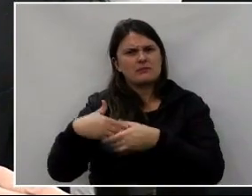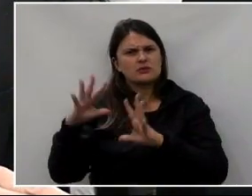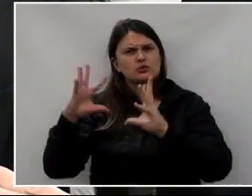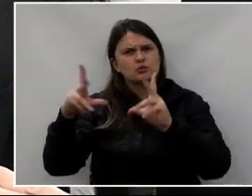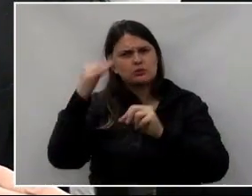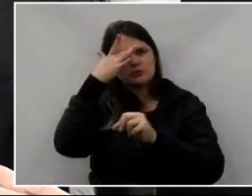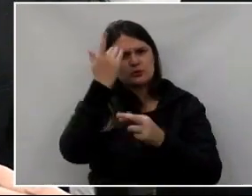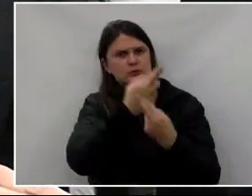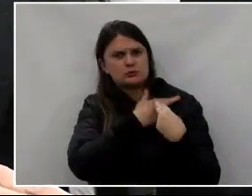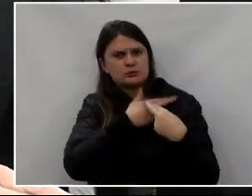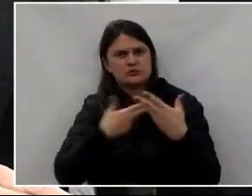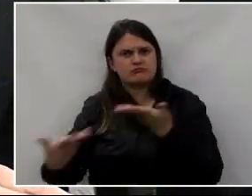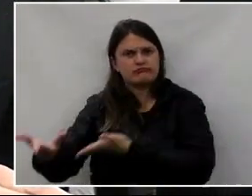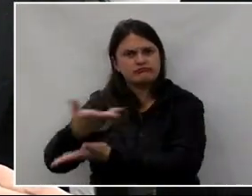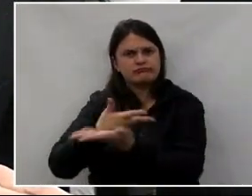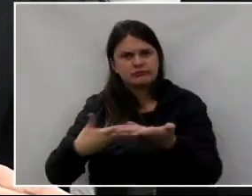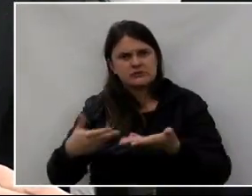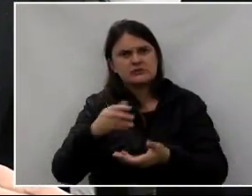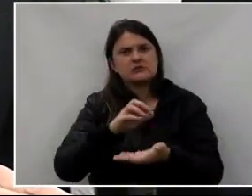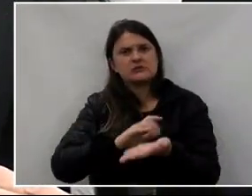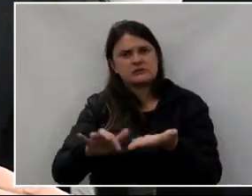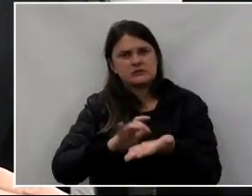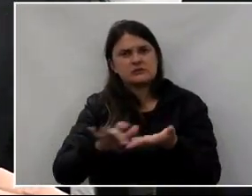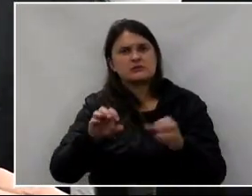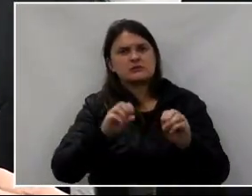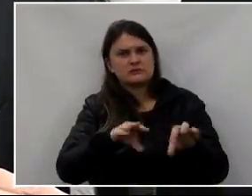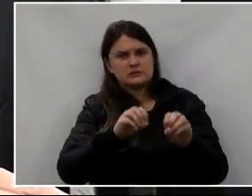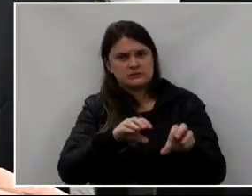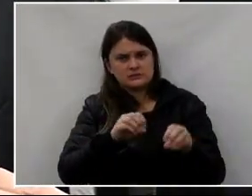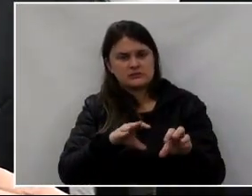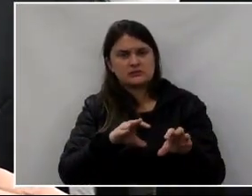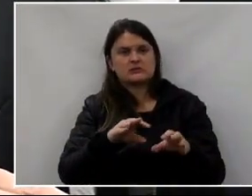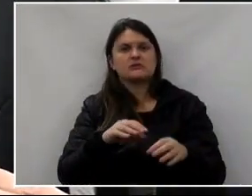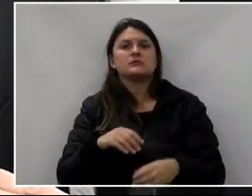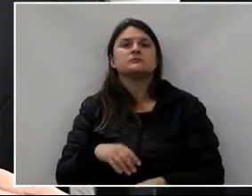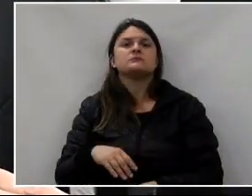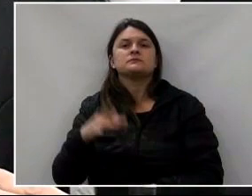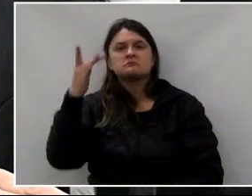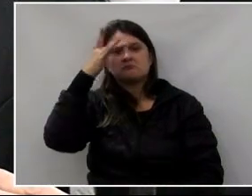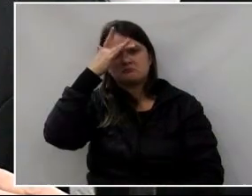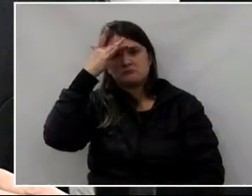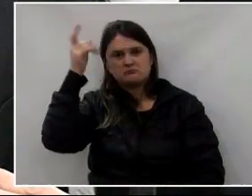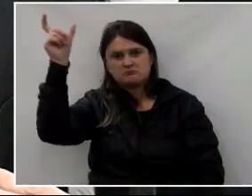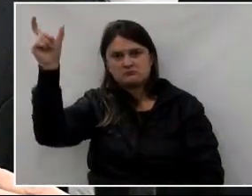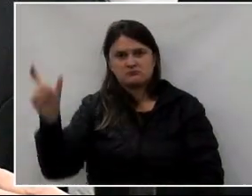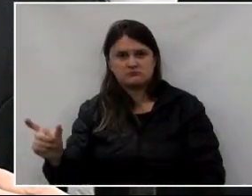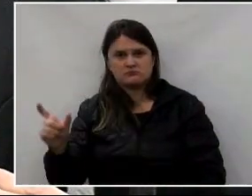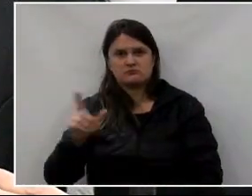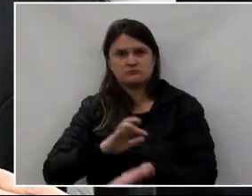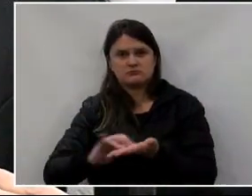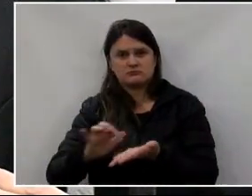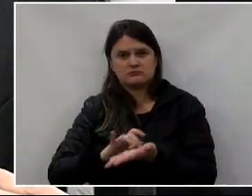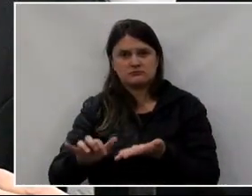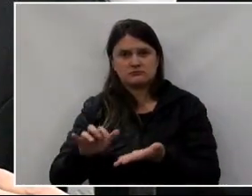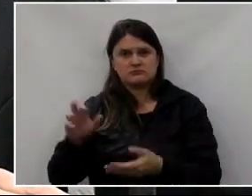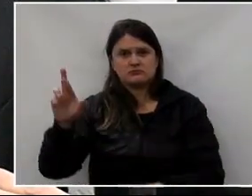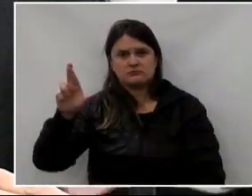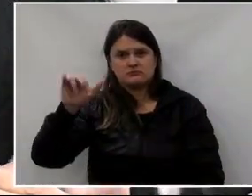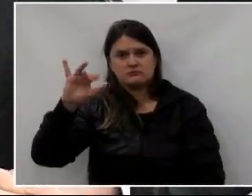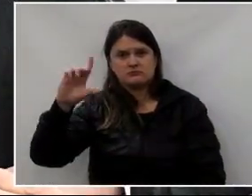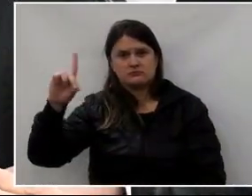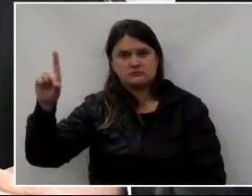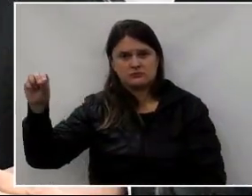os envolvidos. Secretaria Municipal de Educação, a pessoa do seu secretário, Ricardo